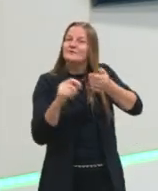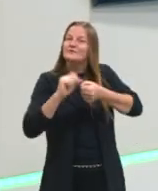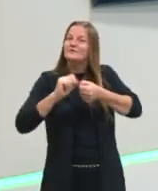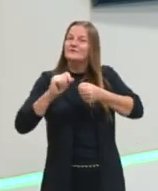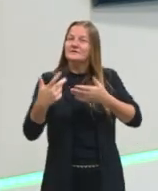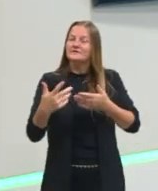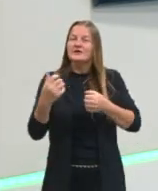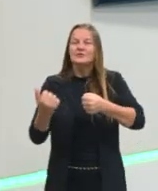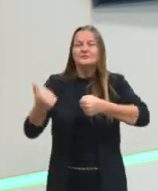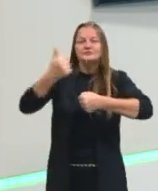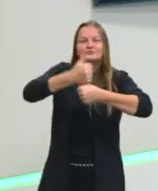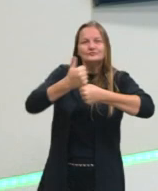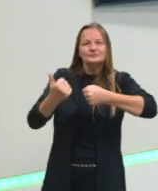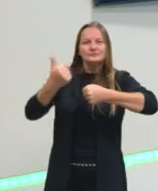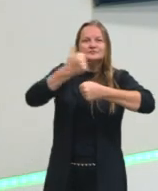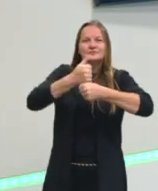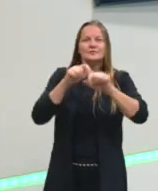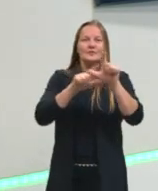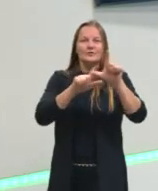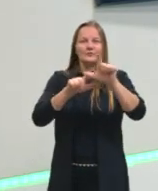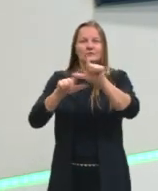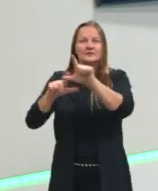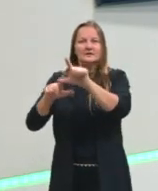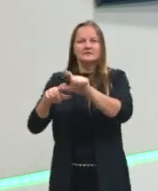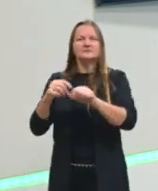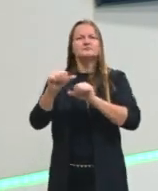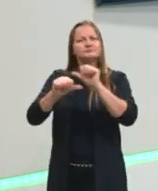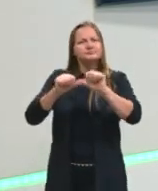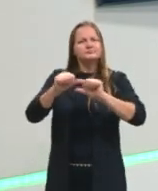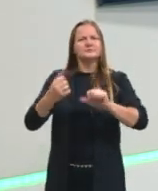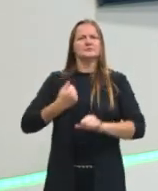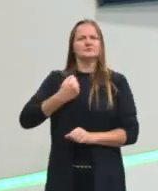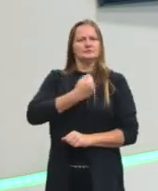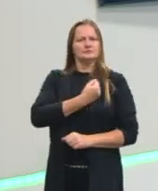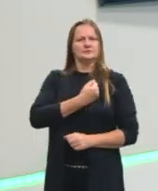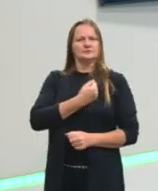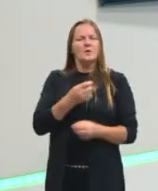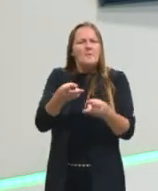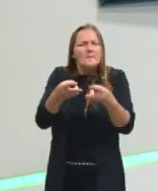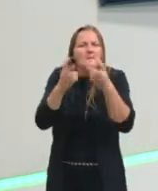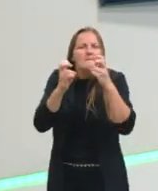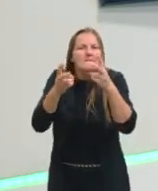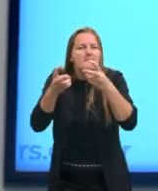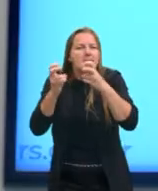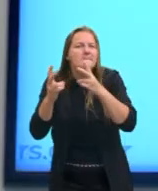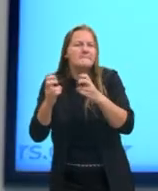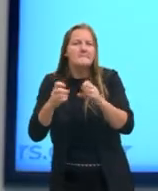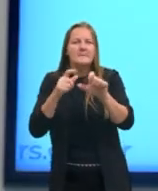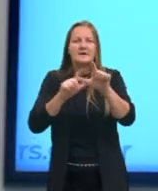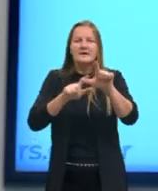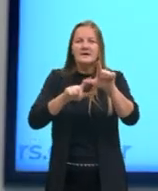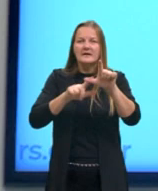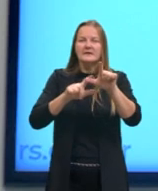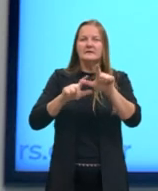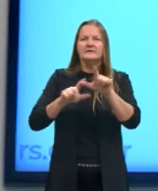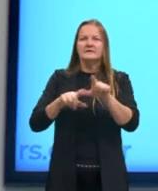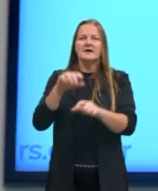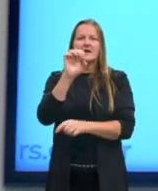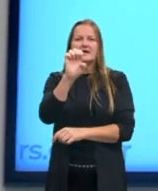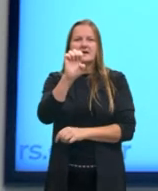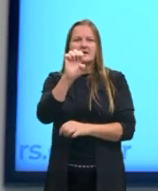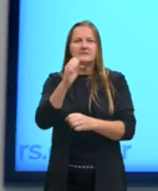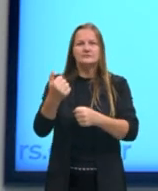Ele substituiu algumas letras por números. A gente percebe que todas as letras Z foram